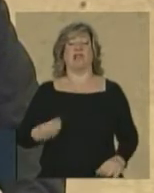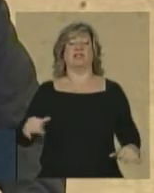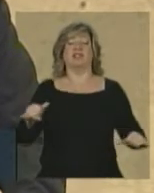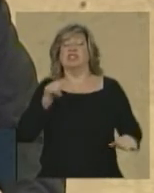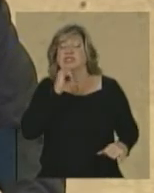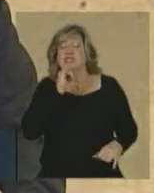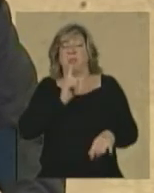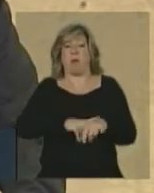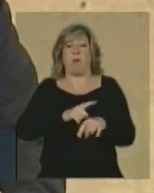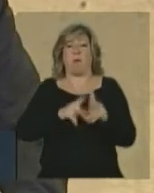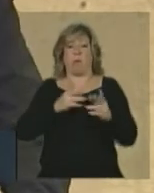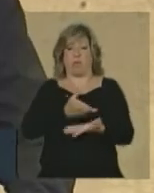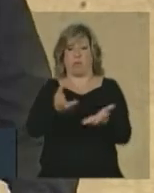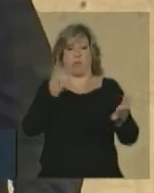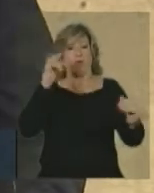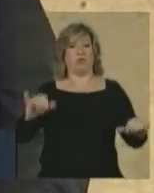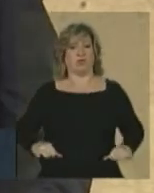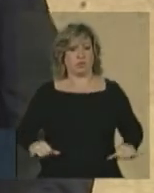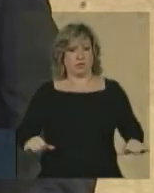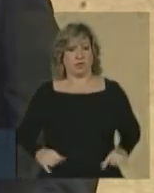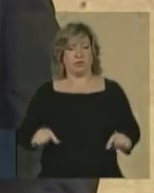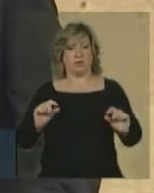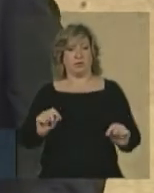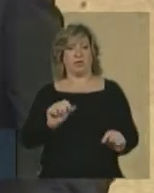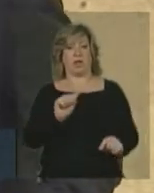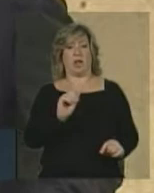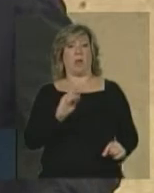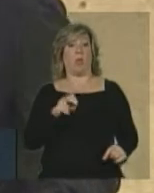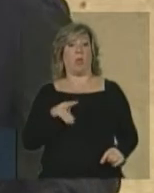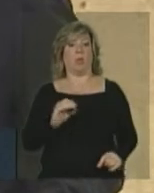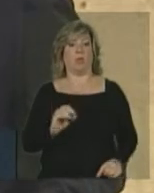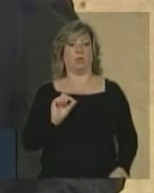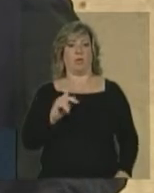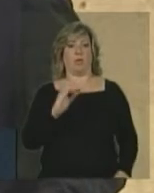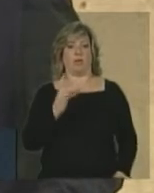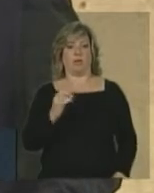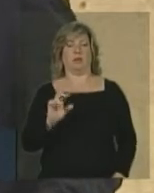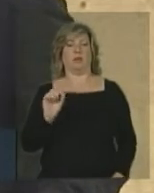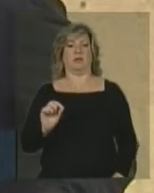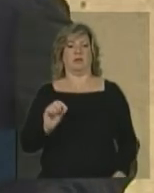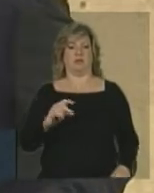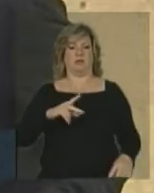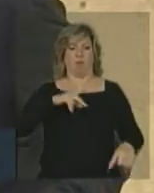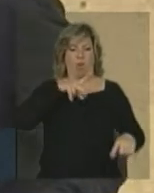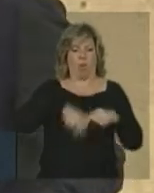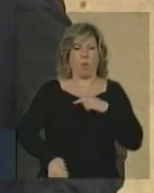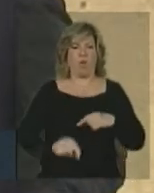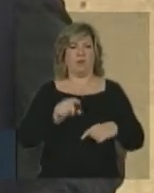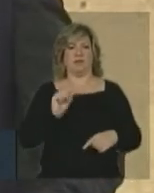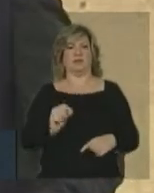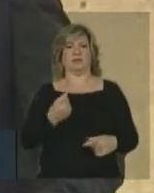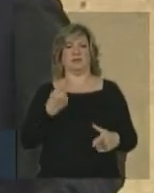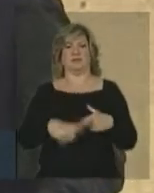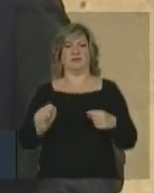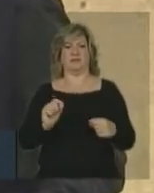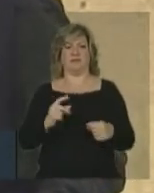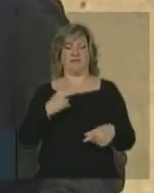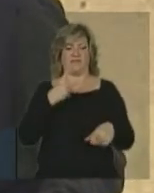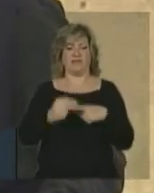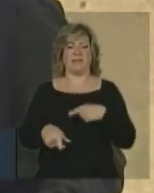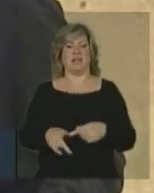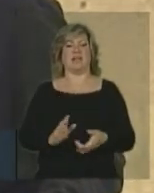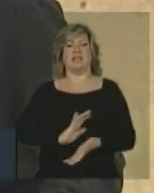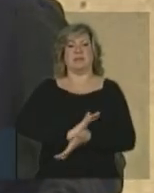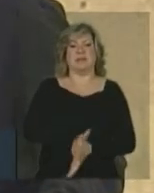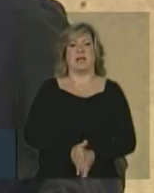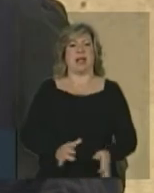aprender e saber que não é com o abuso de poder, não é com a castração do pensamento, não é com a supressão da liberdade, que se constrói